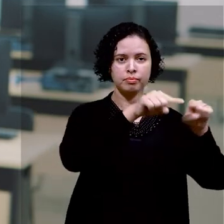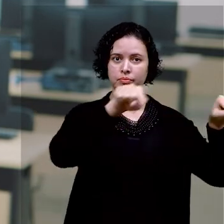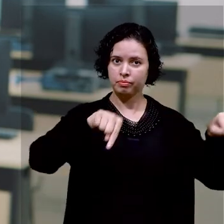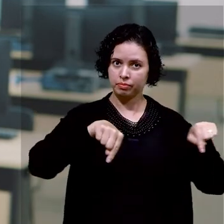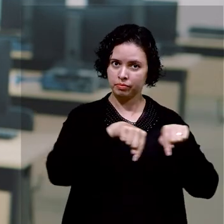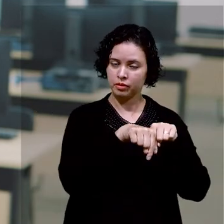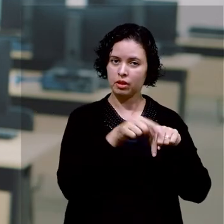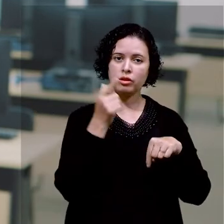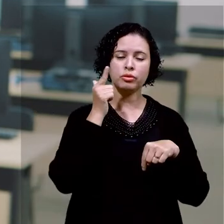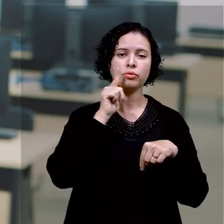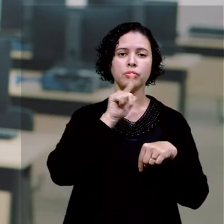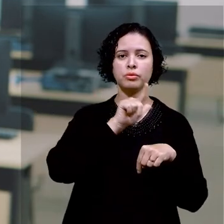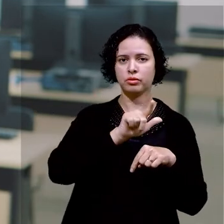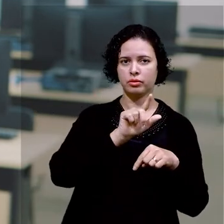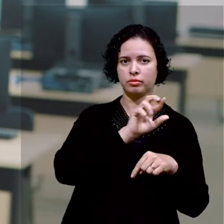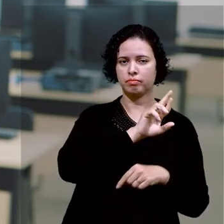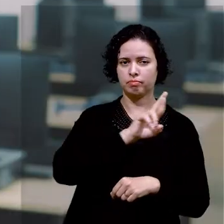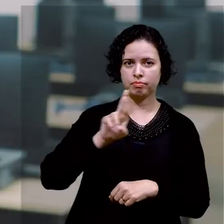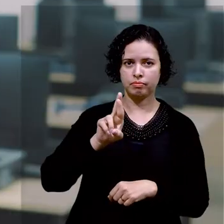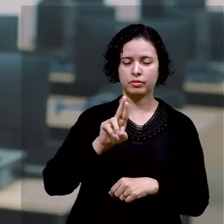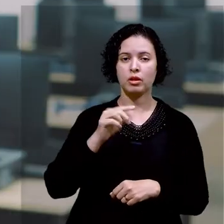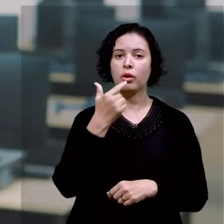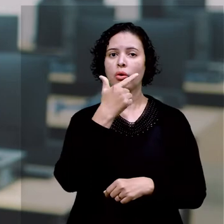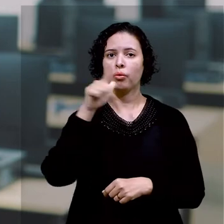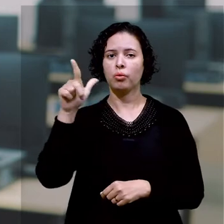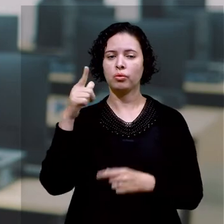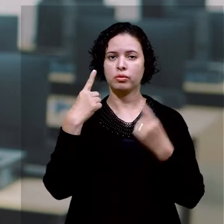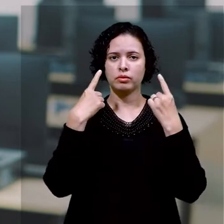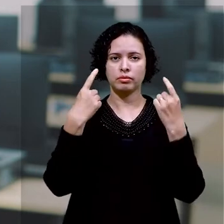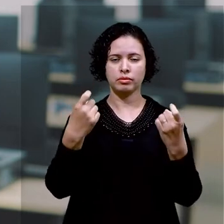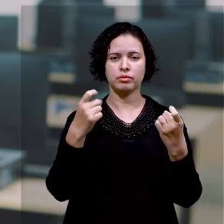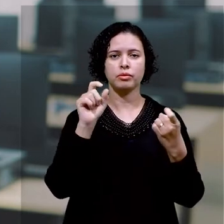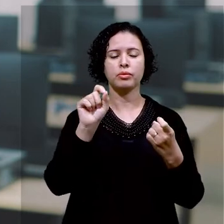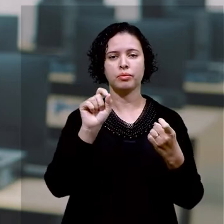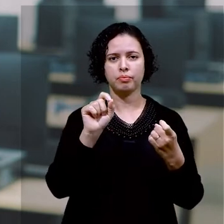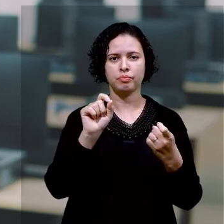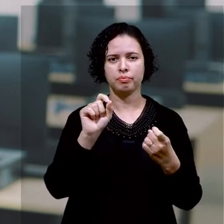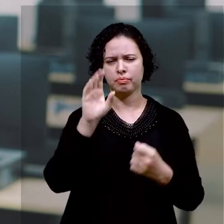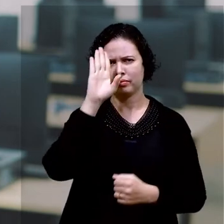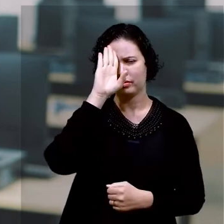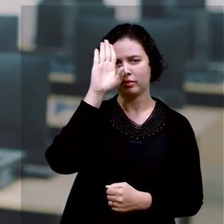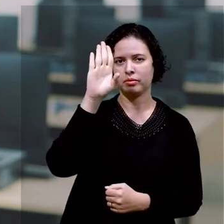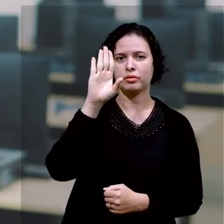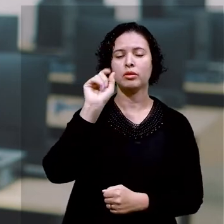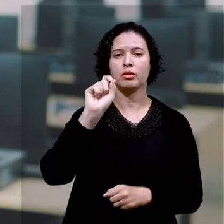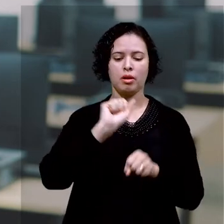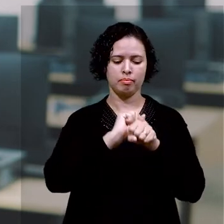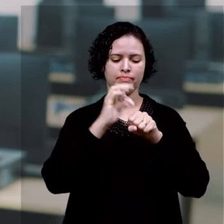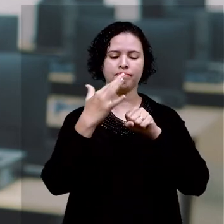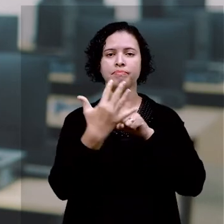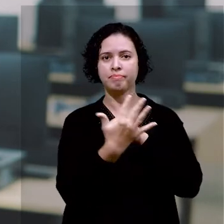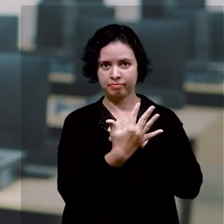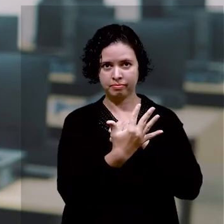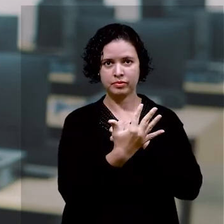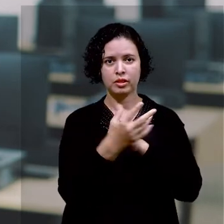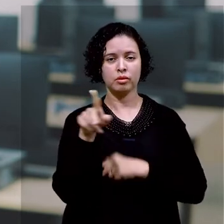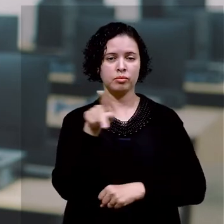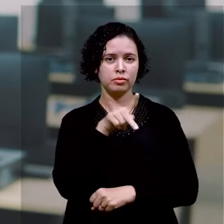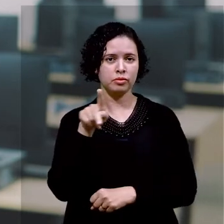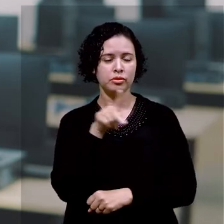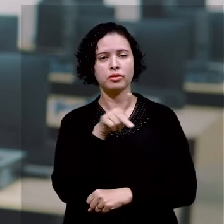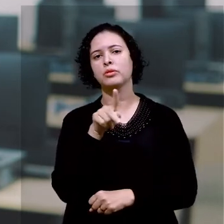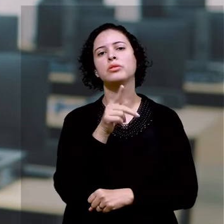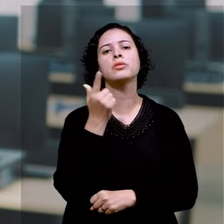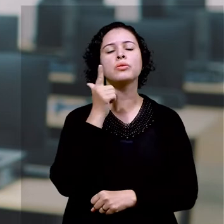ajudar a resolver caso haja uma necessidade. Outra coisa bem interessante é que, principalmente por força da pandemia, os professores